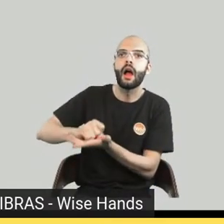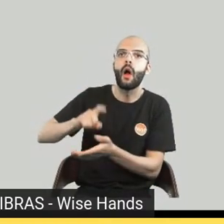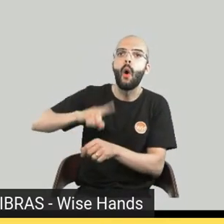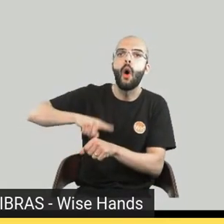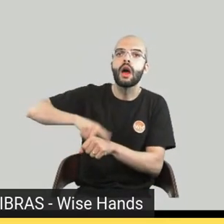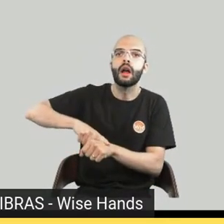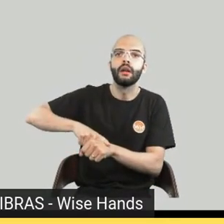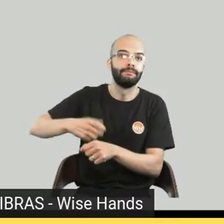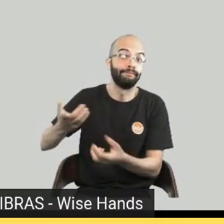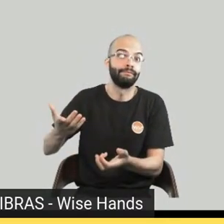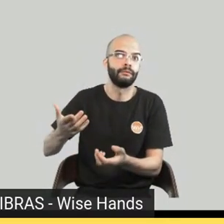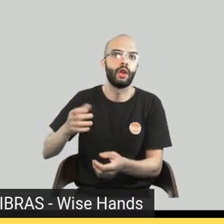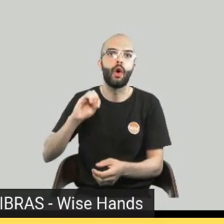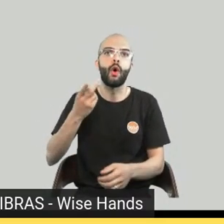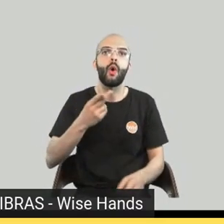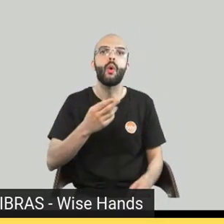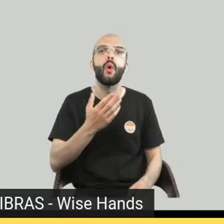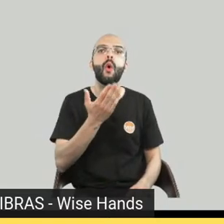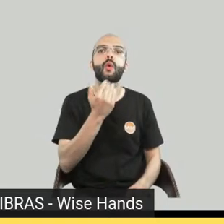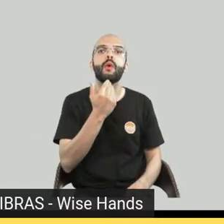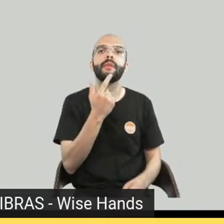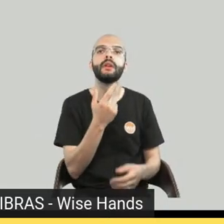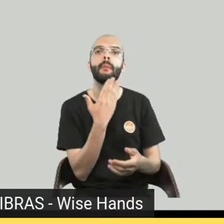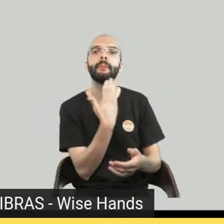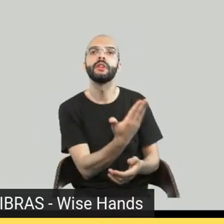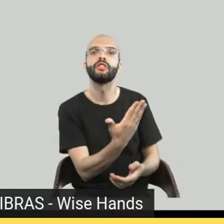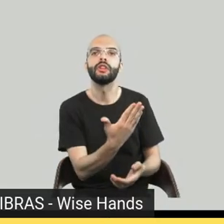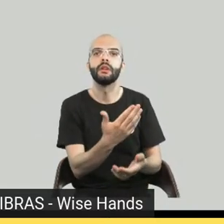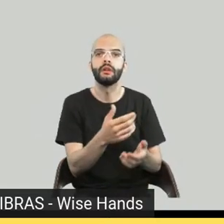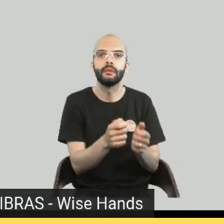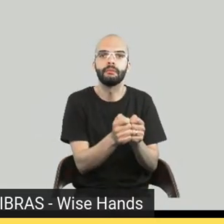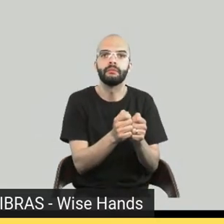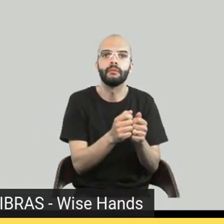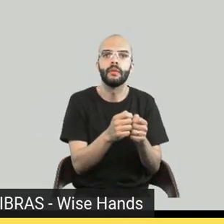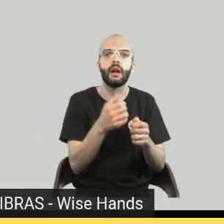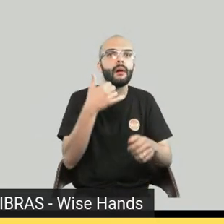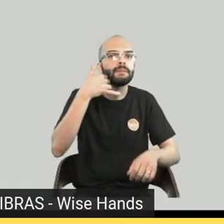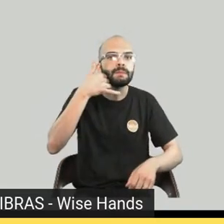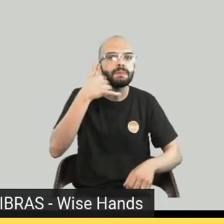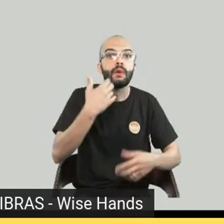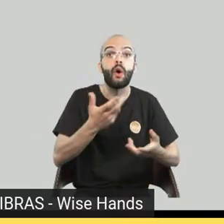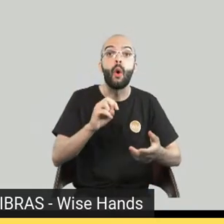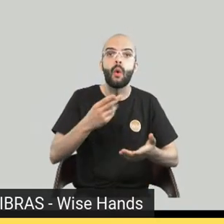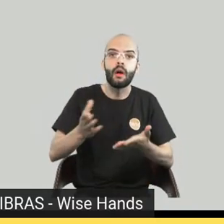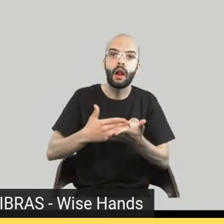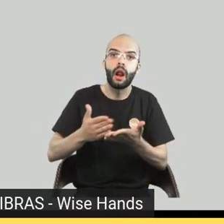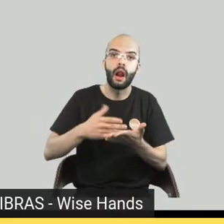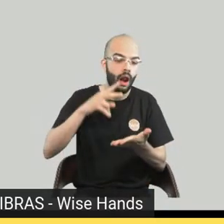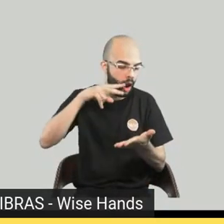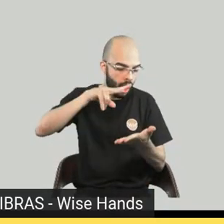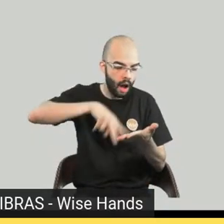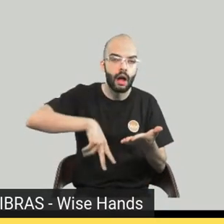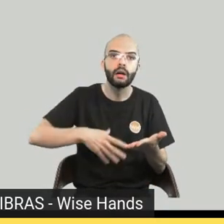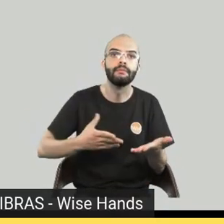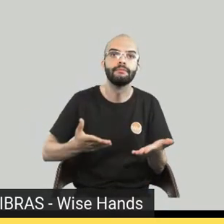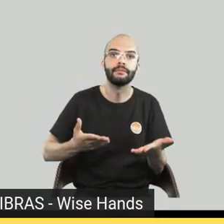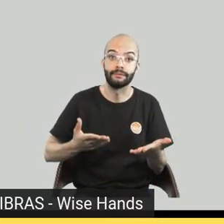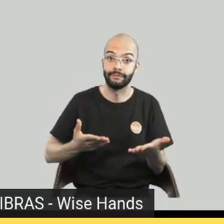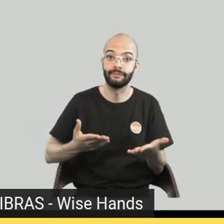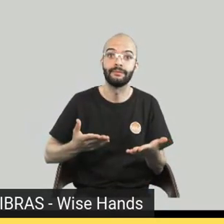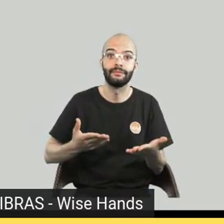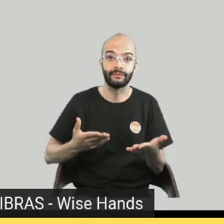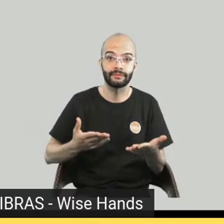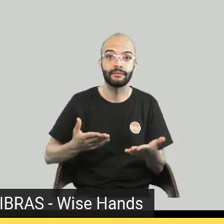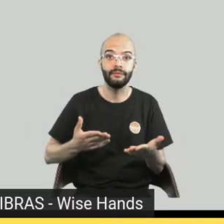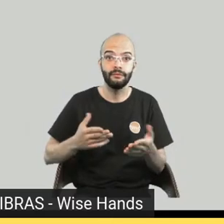fazer um curso, uma capacitação ou ler um livro. Simplesmente porque não